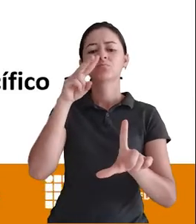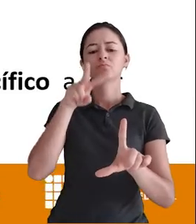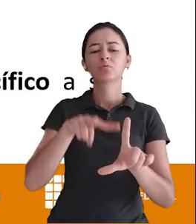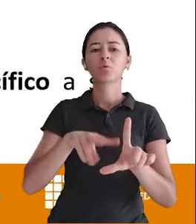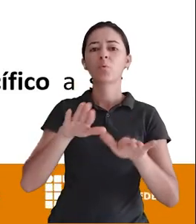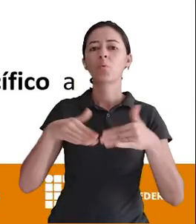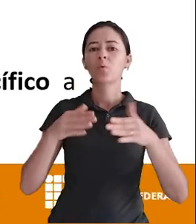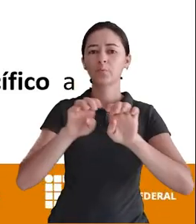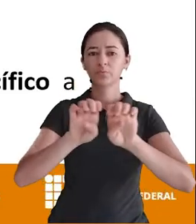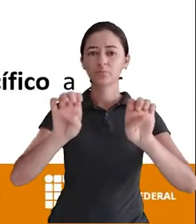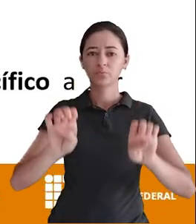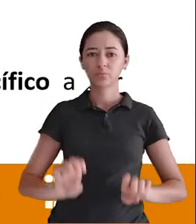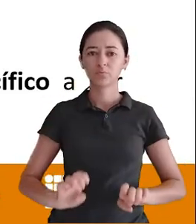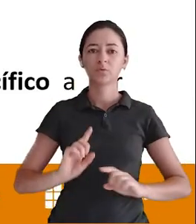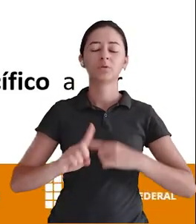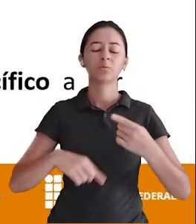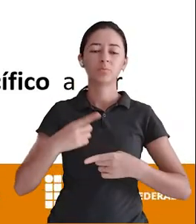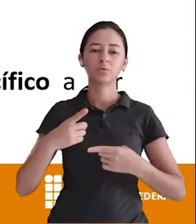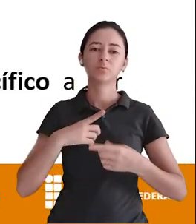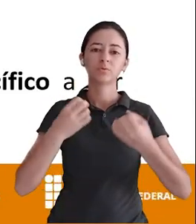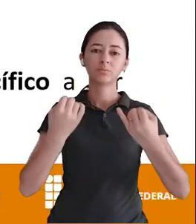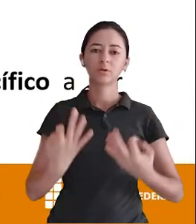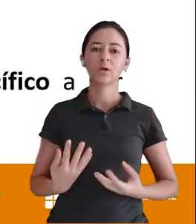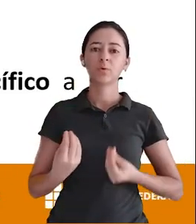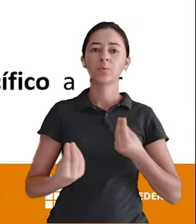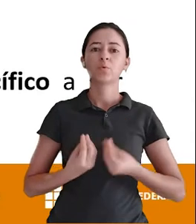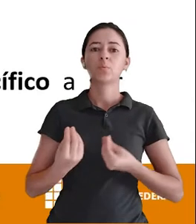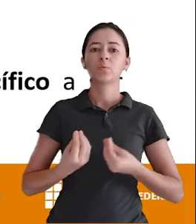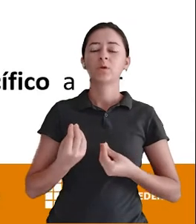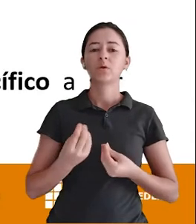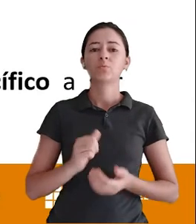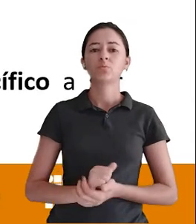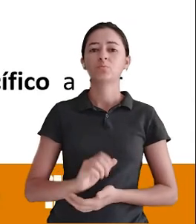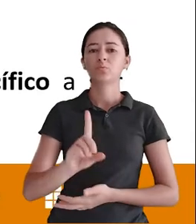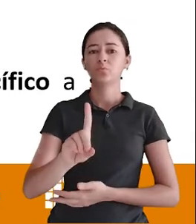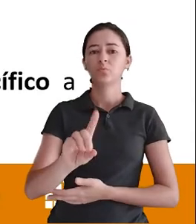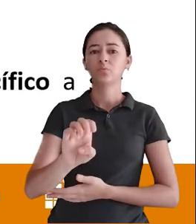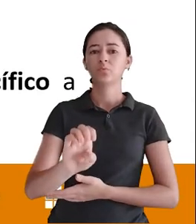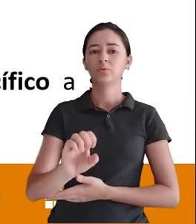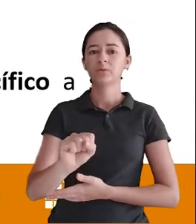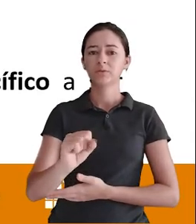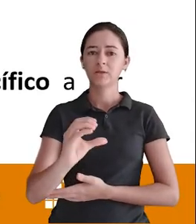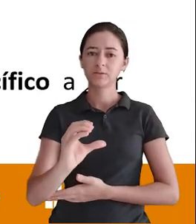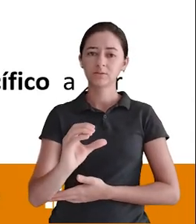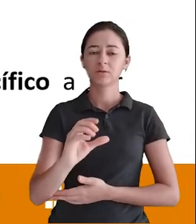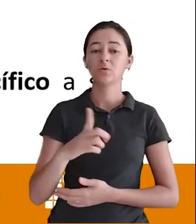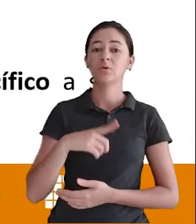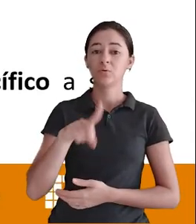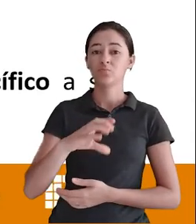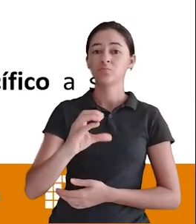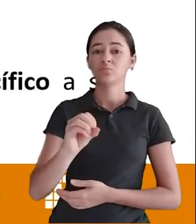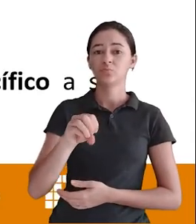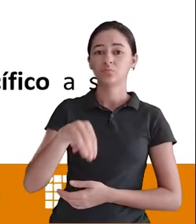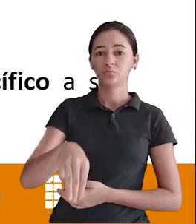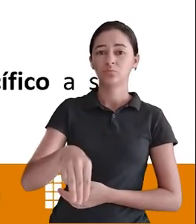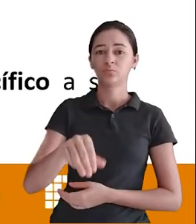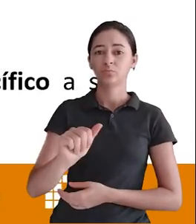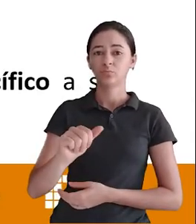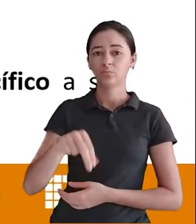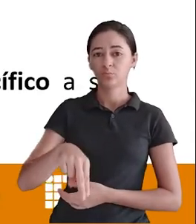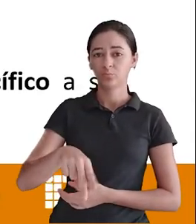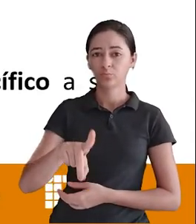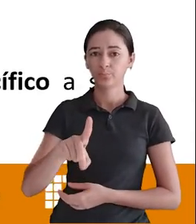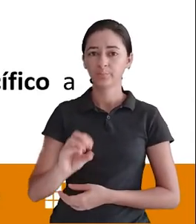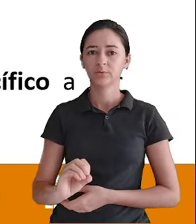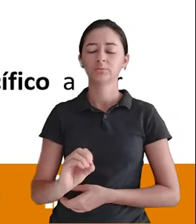Eu vou explicar sobre o comando do DESC daqui a pouco Se eu não já falei Não me lembro Mas vamos falar dele Nessa